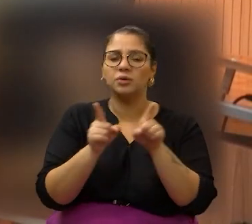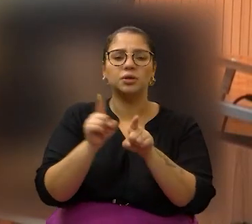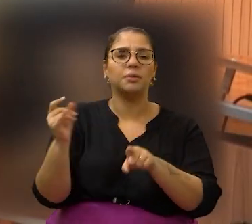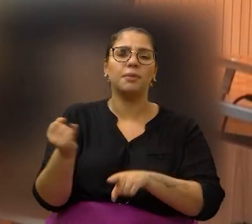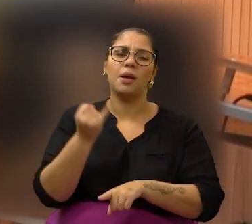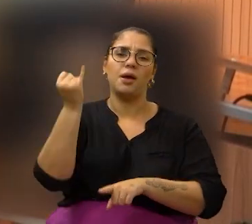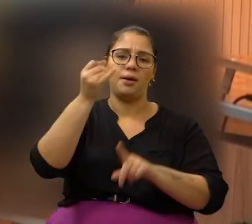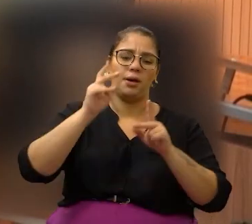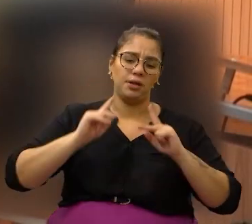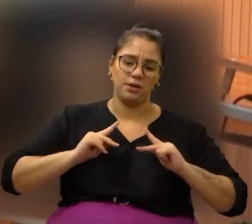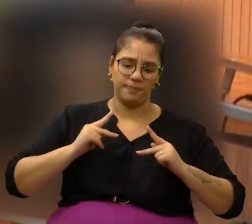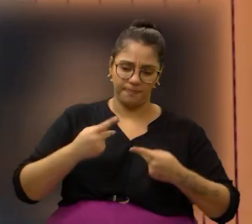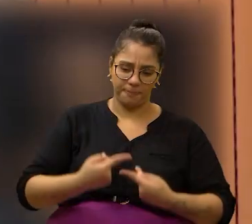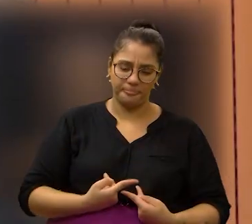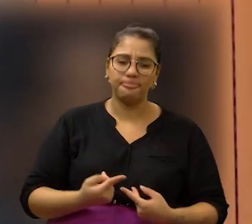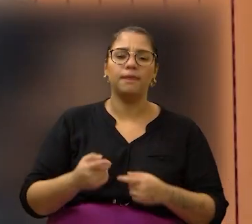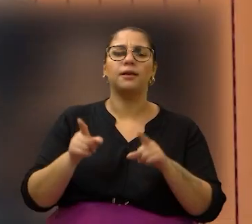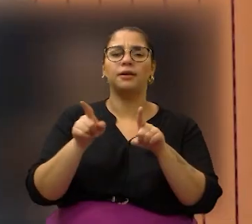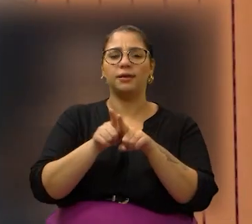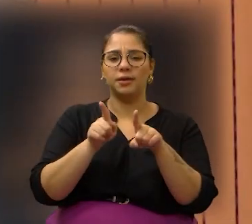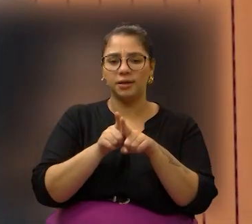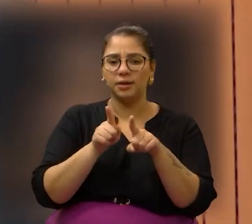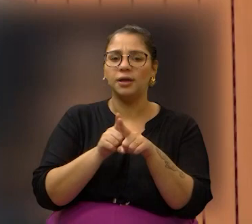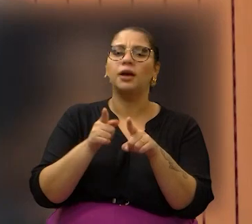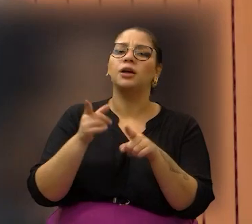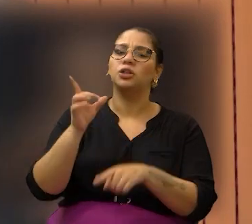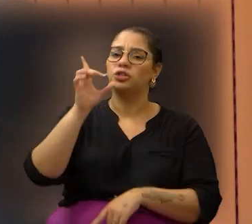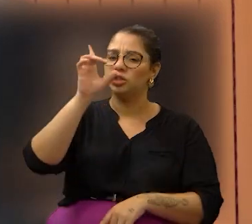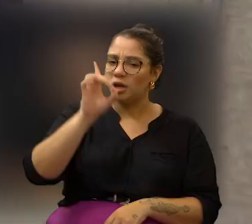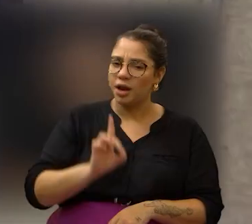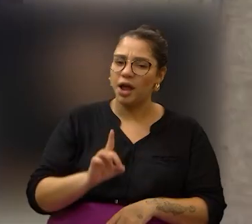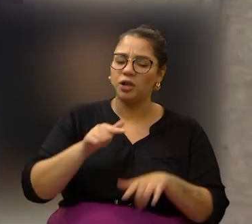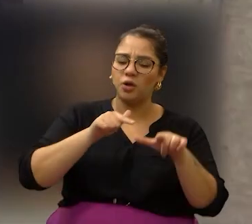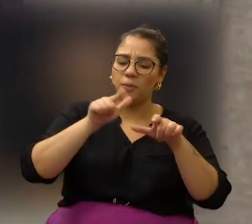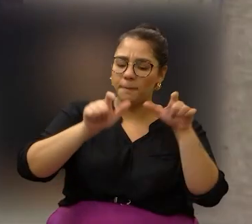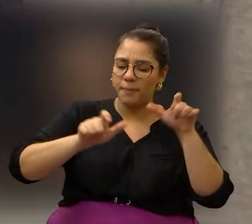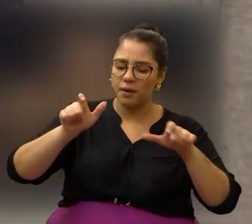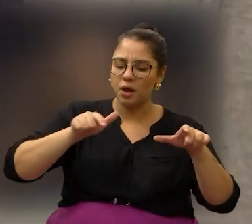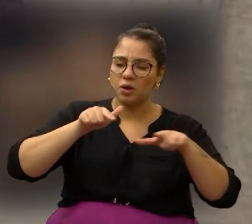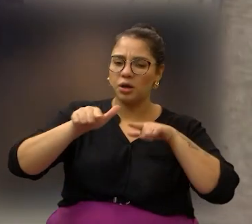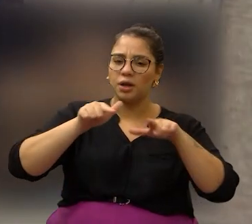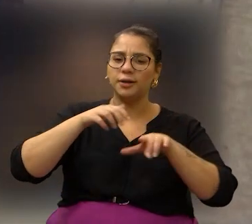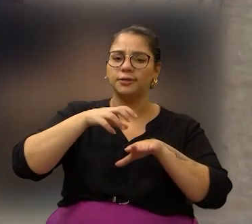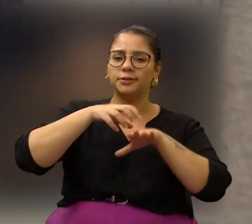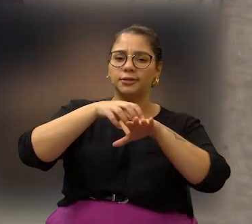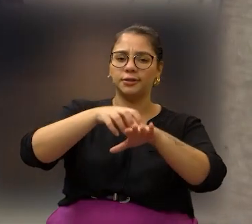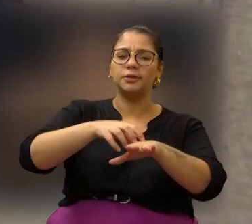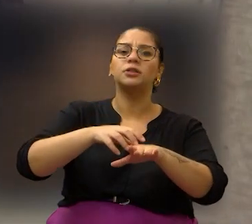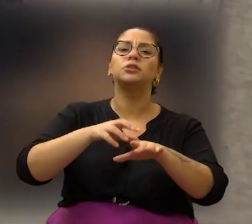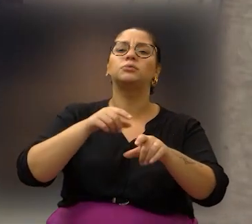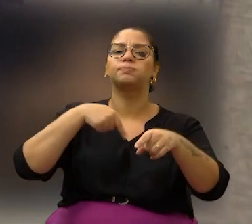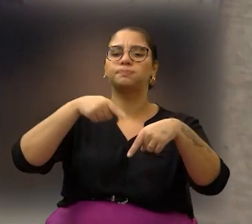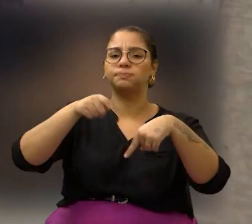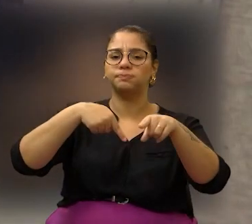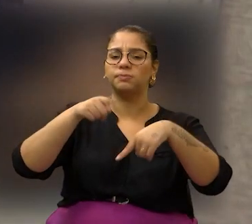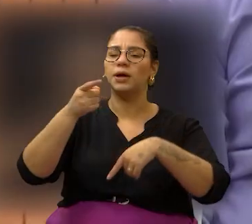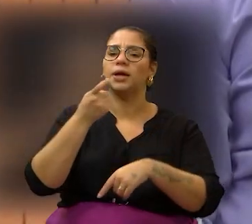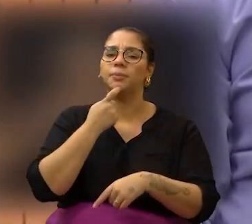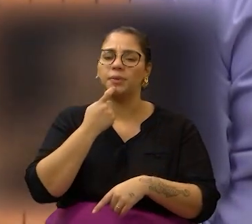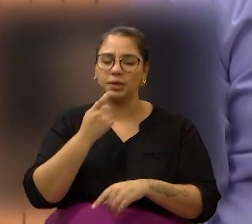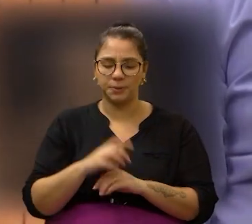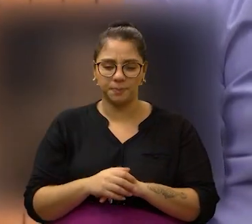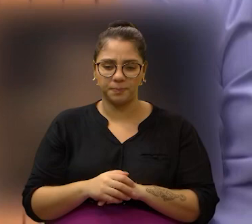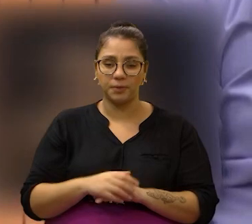importância da humanização e efetivação dos direitos dos trabalhadores em transportes rodoviários de Campinas.